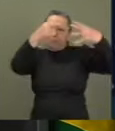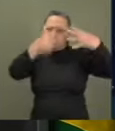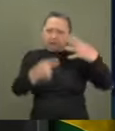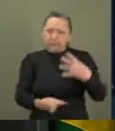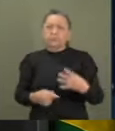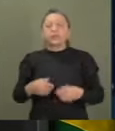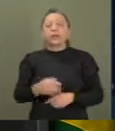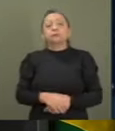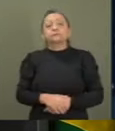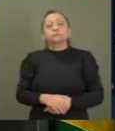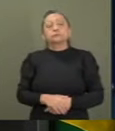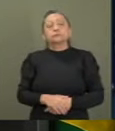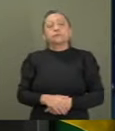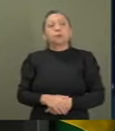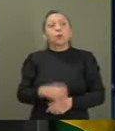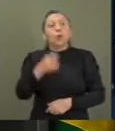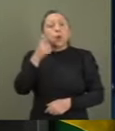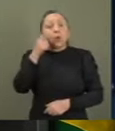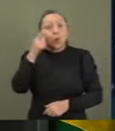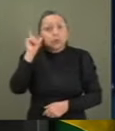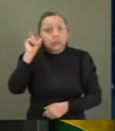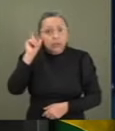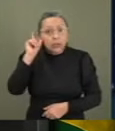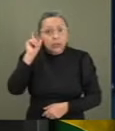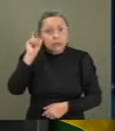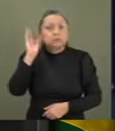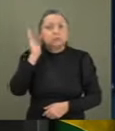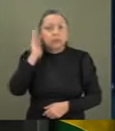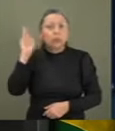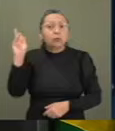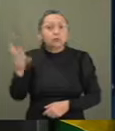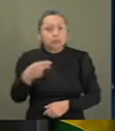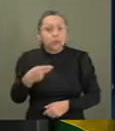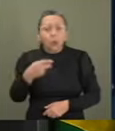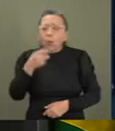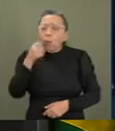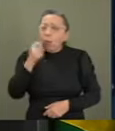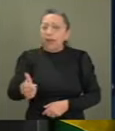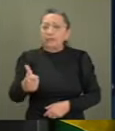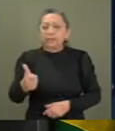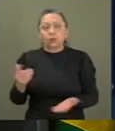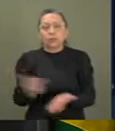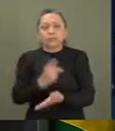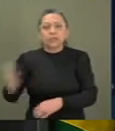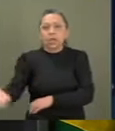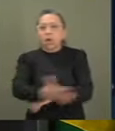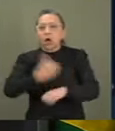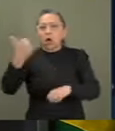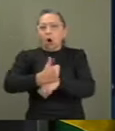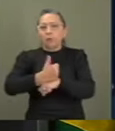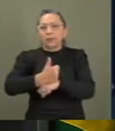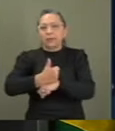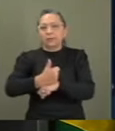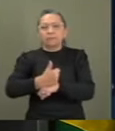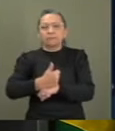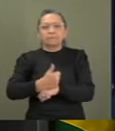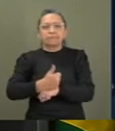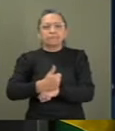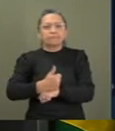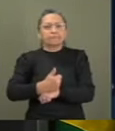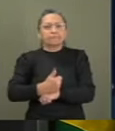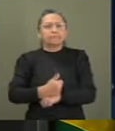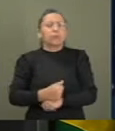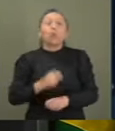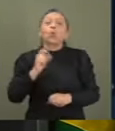ontem quase sofre um golpe da velha política. Sim, porque